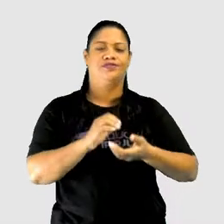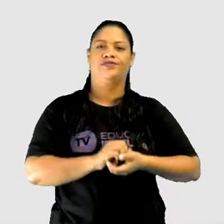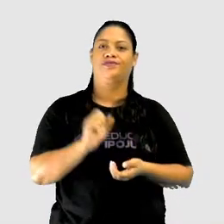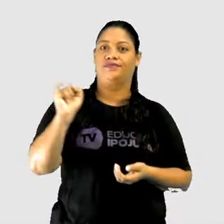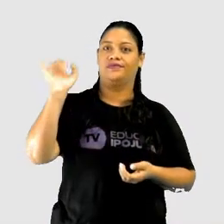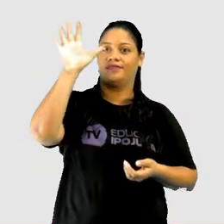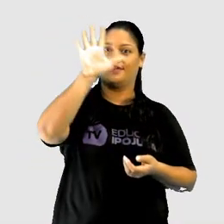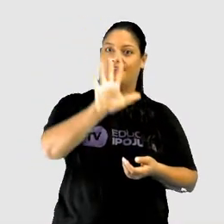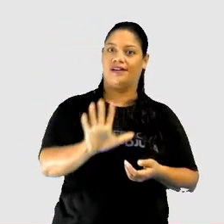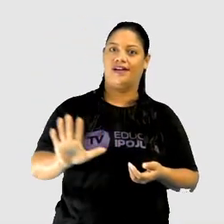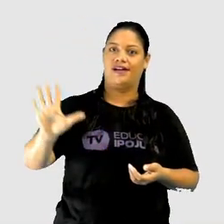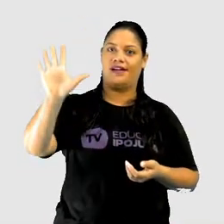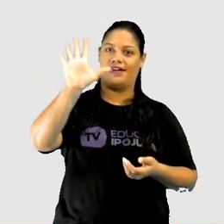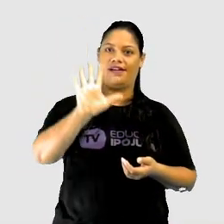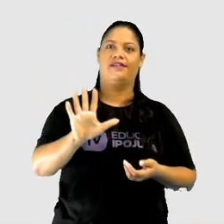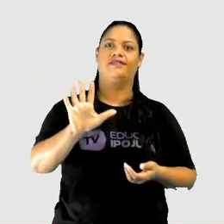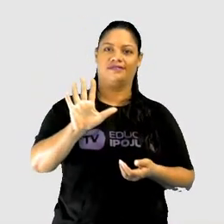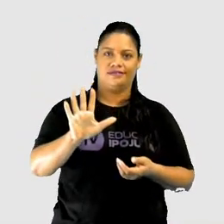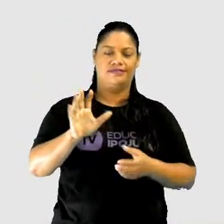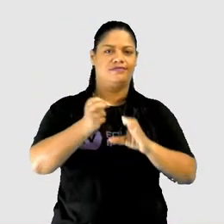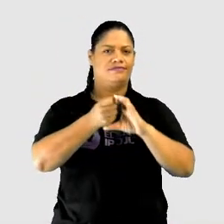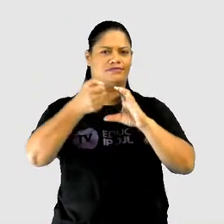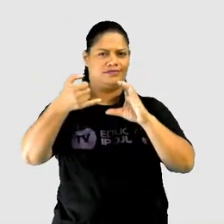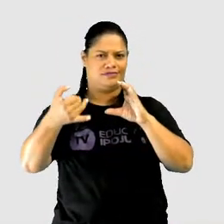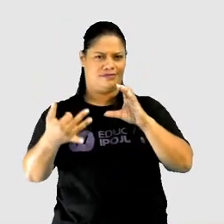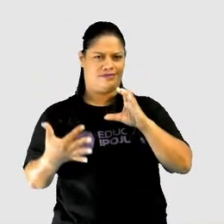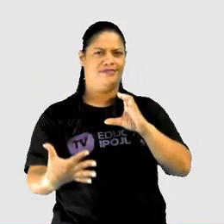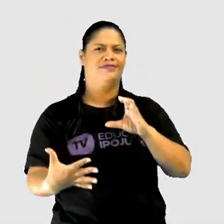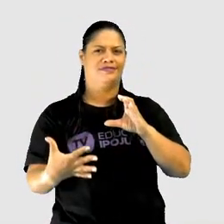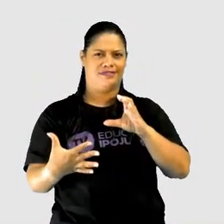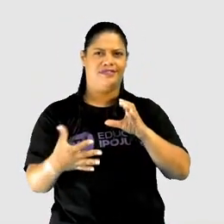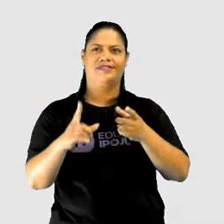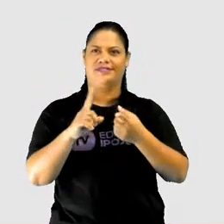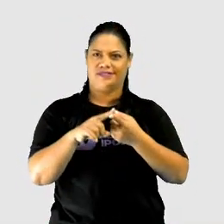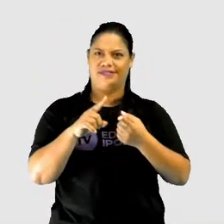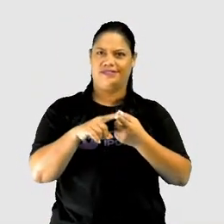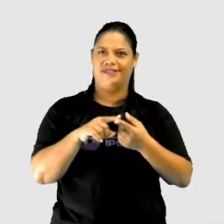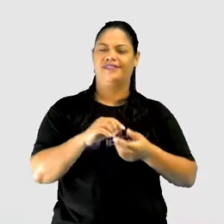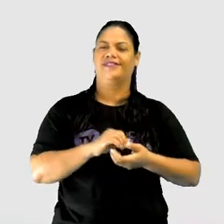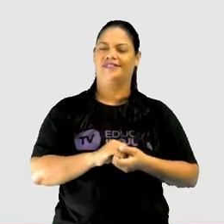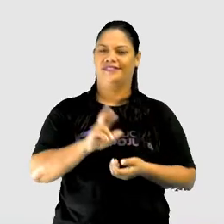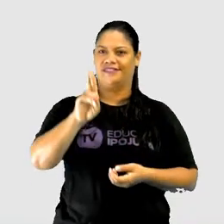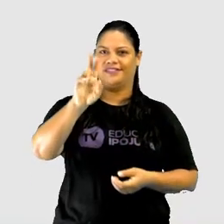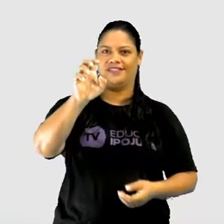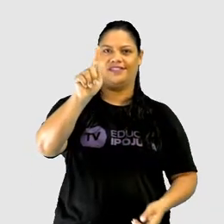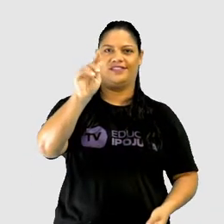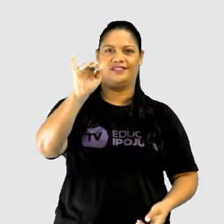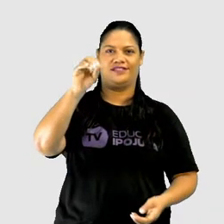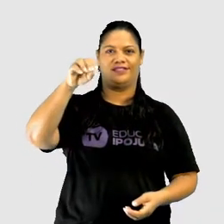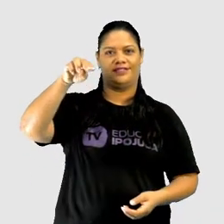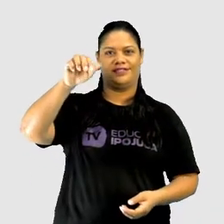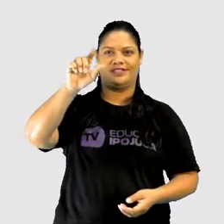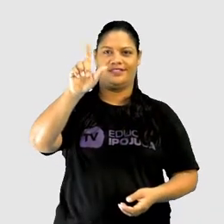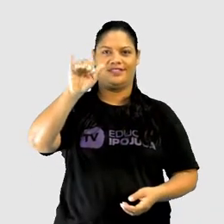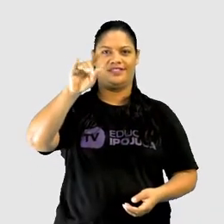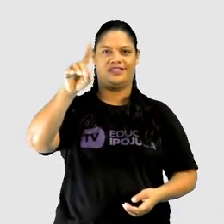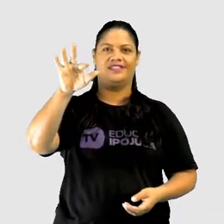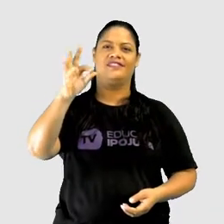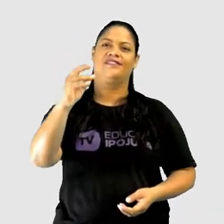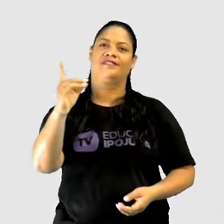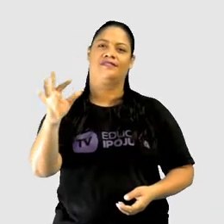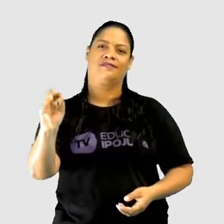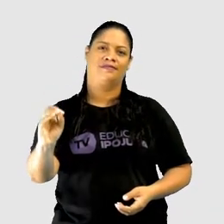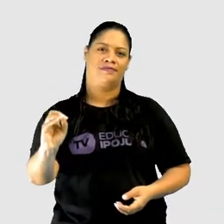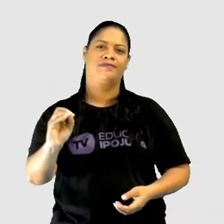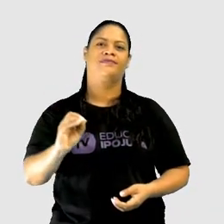a Ásia, os seus aspectos naturais e a sua regionalização. Ok? Vamos lá. Nós estamos